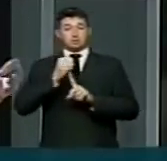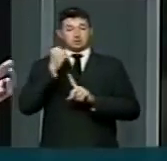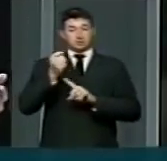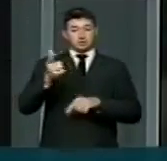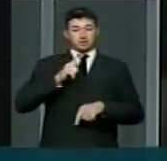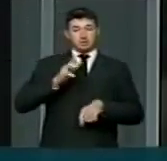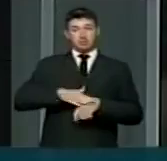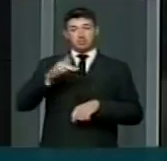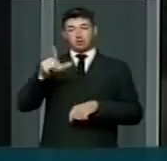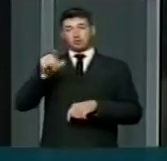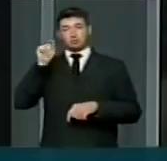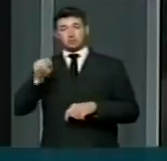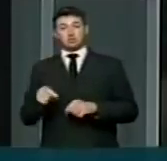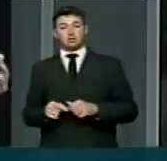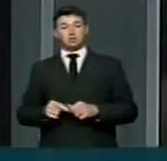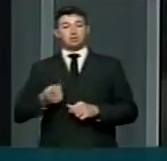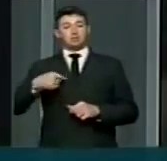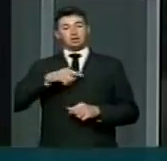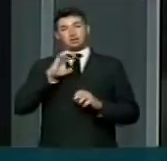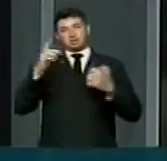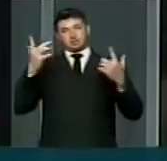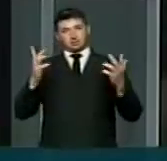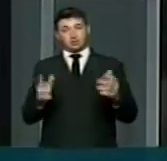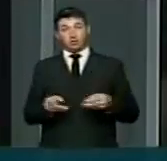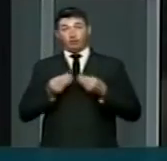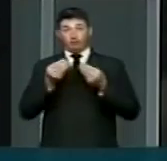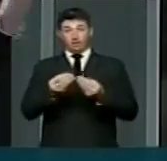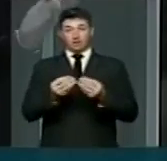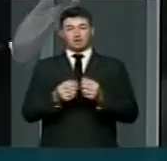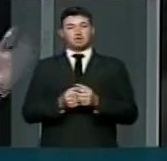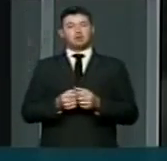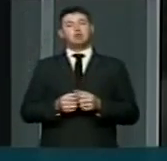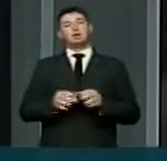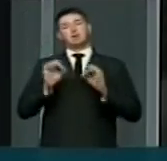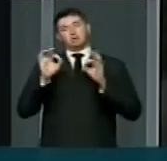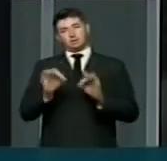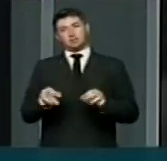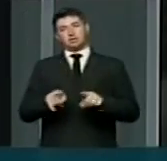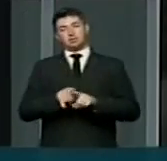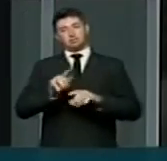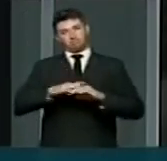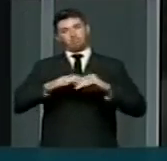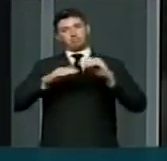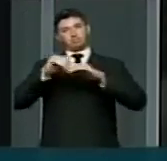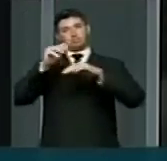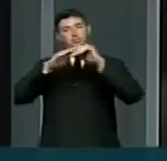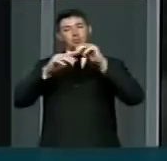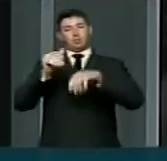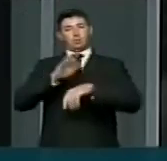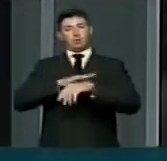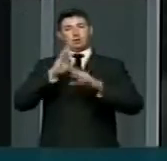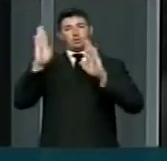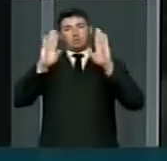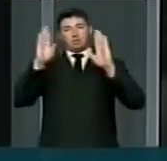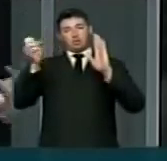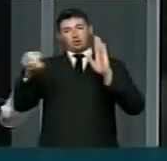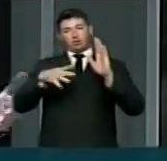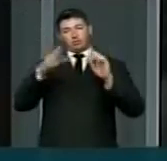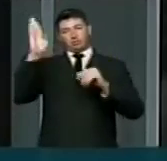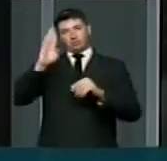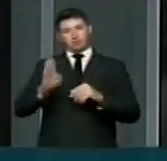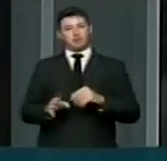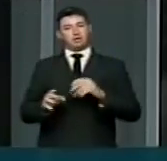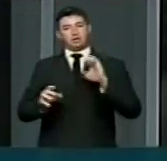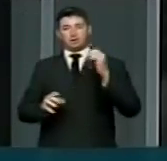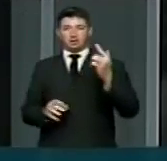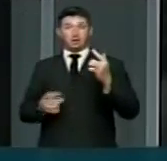mais uma opção para que nós possamos, naturalmente, oferecer e, com certeza, construir um novo tempo para um novo Brasil e